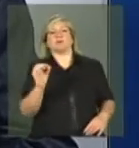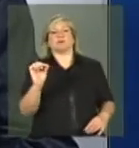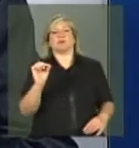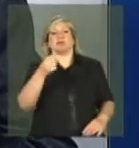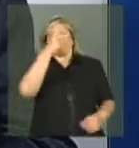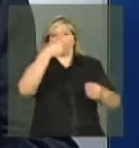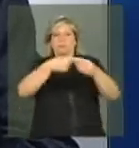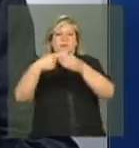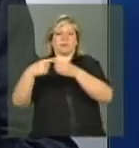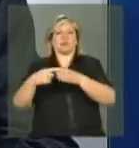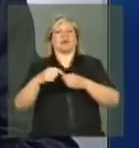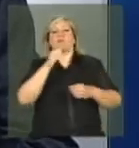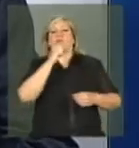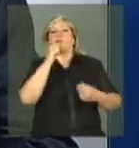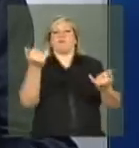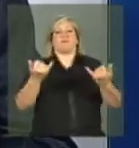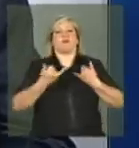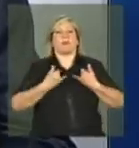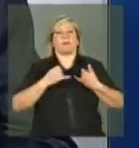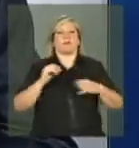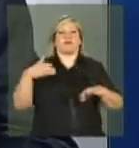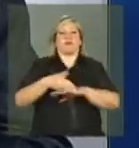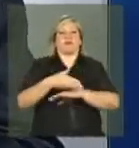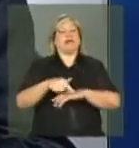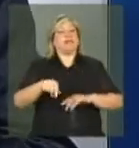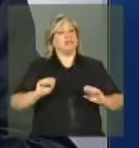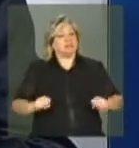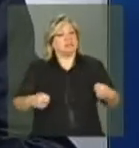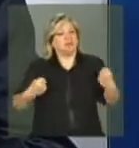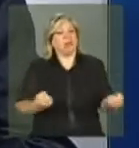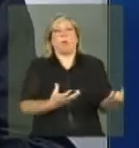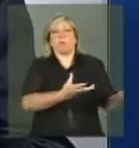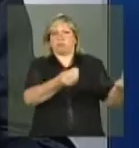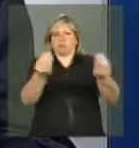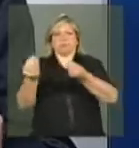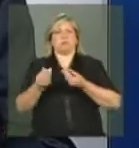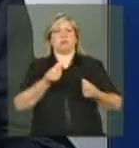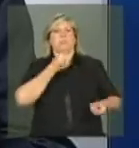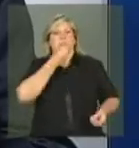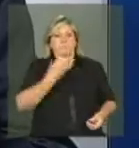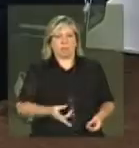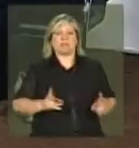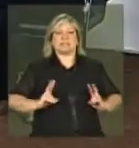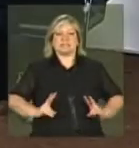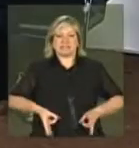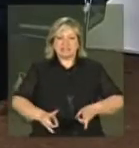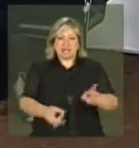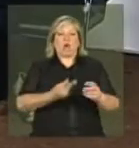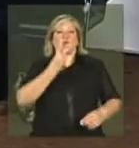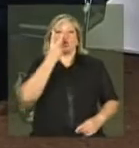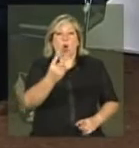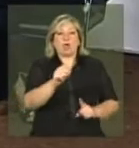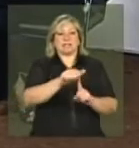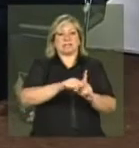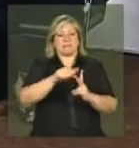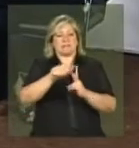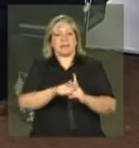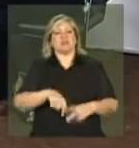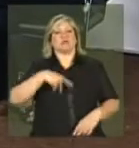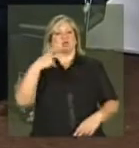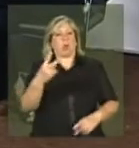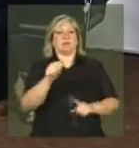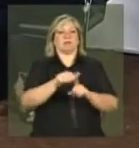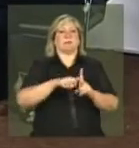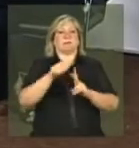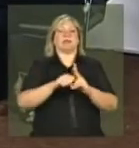Isto é muito pouco, é muito residual. É um esforço muito significativo que ocorre, portanto, a cada período bimestral de coleta. As escolas,